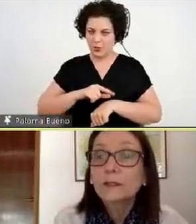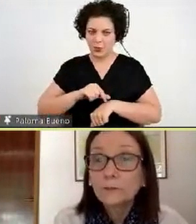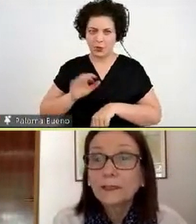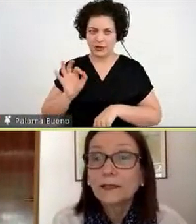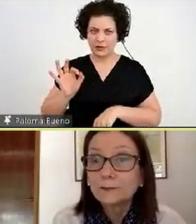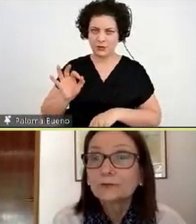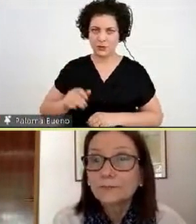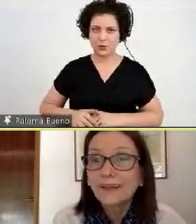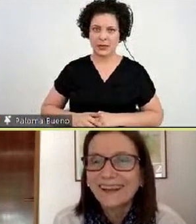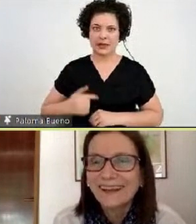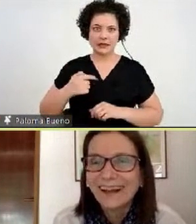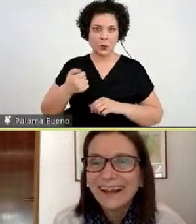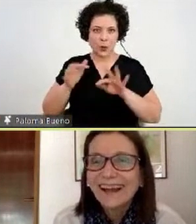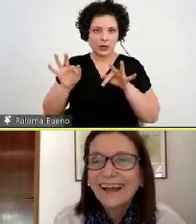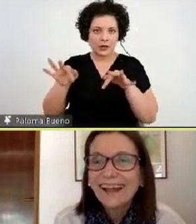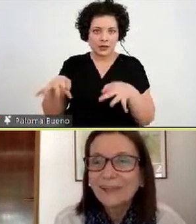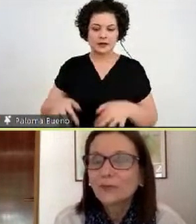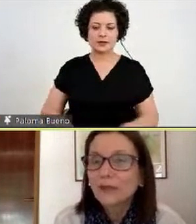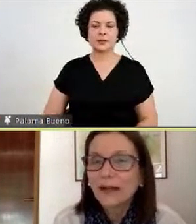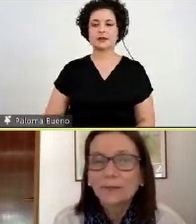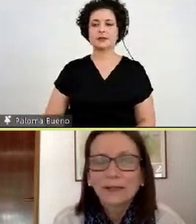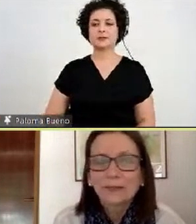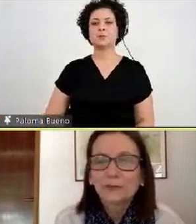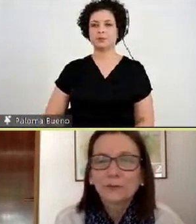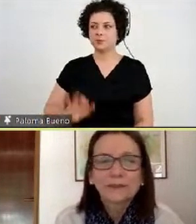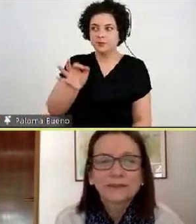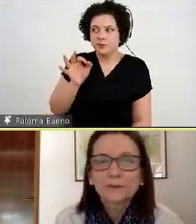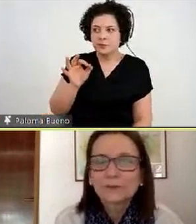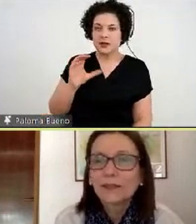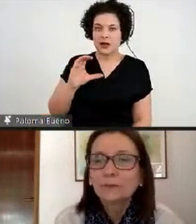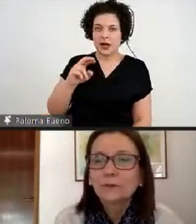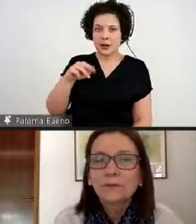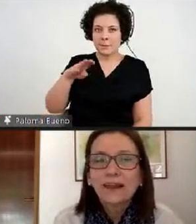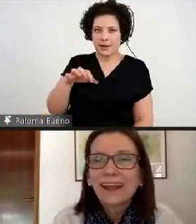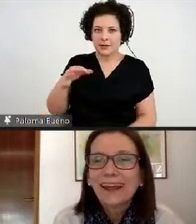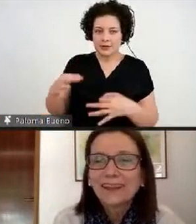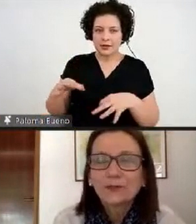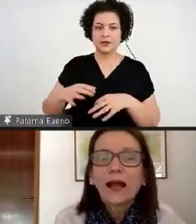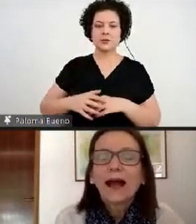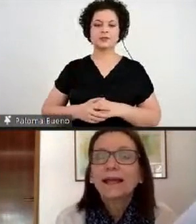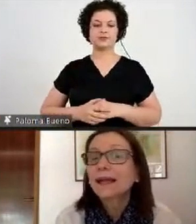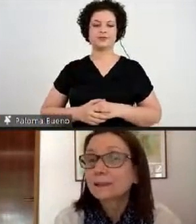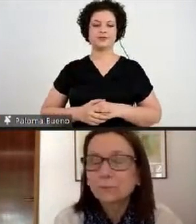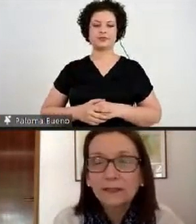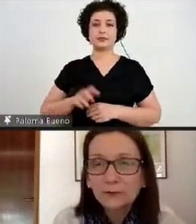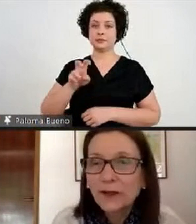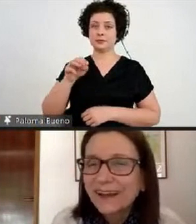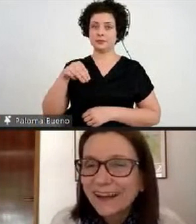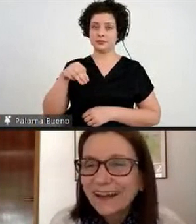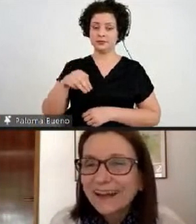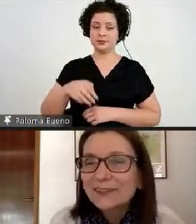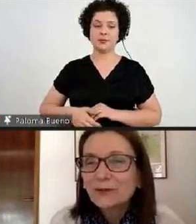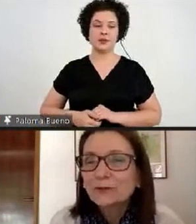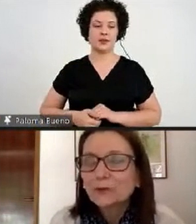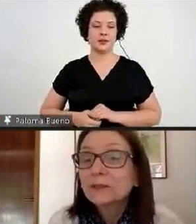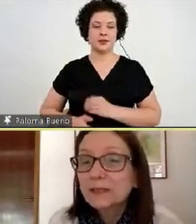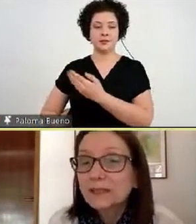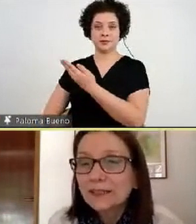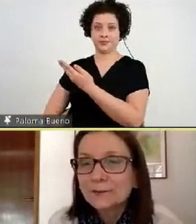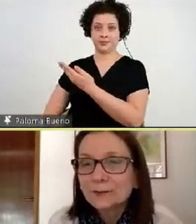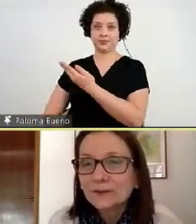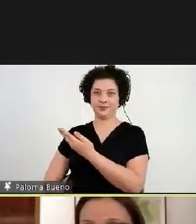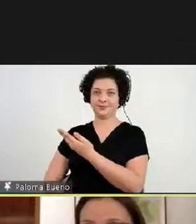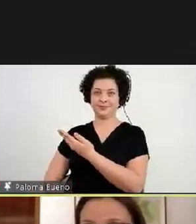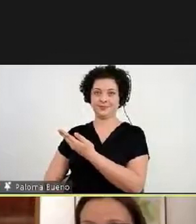Estou terminando é isso, Carmen, acho que eu estou passando esse tempo. isso. Cinco minutos, claro. Estou